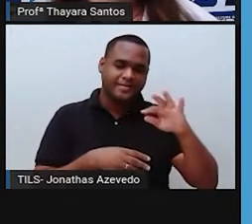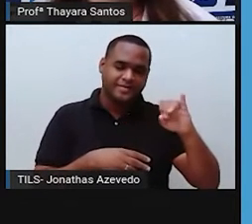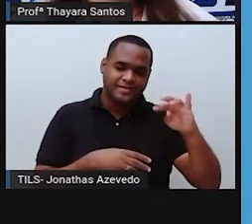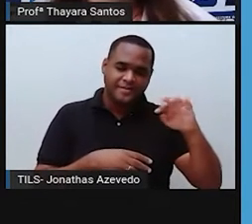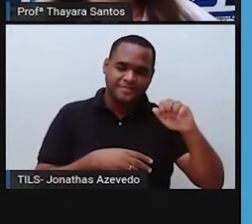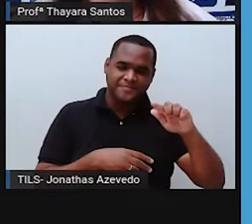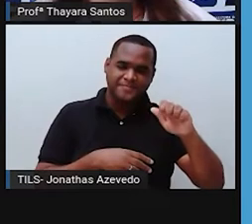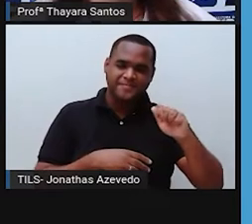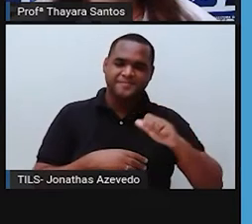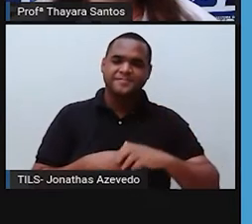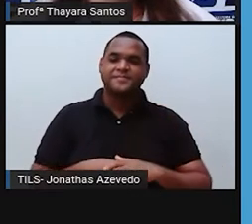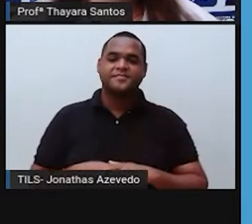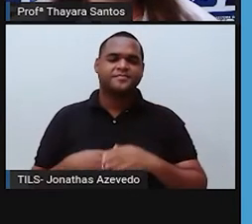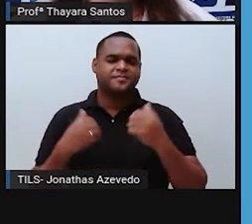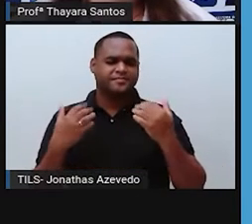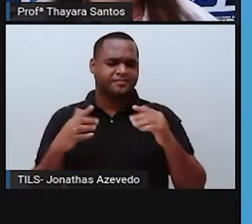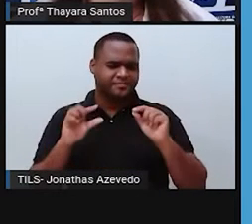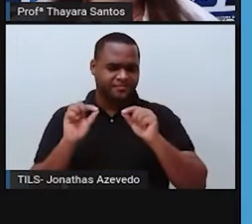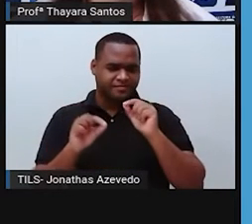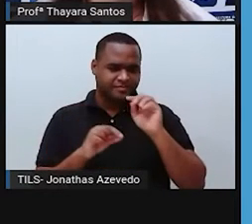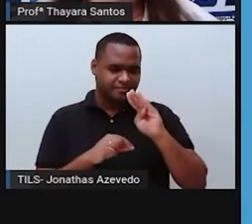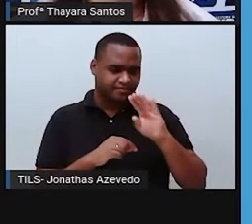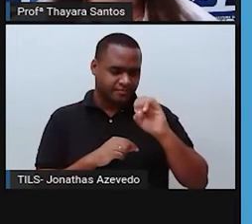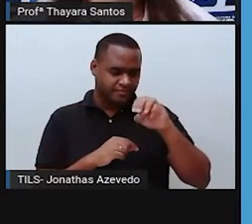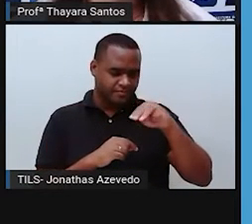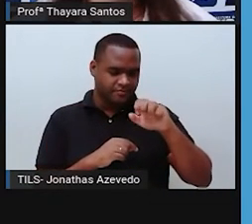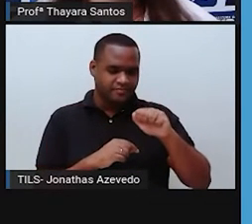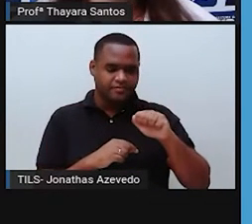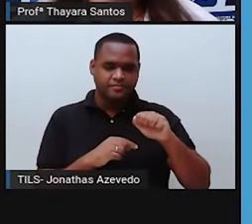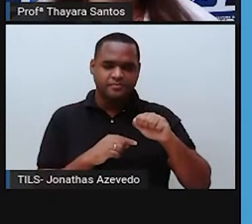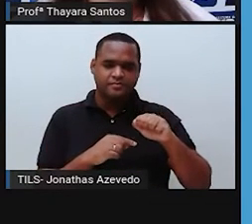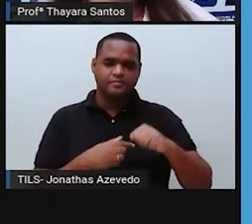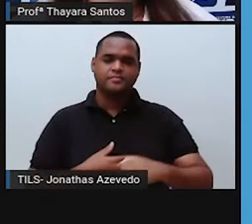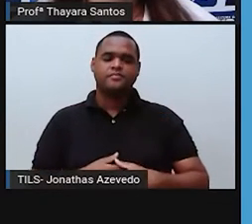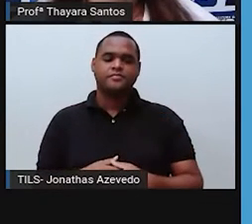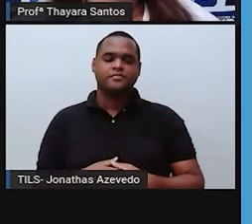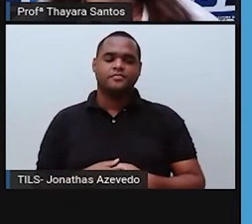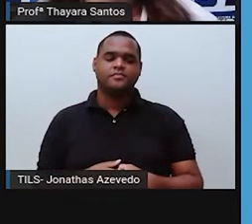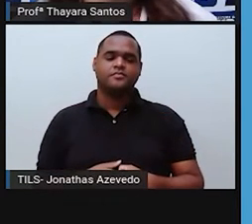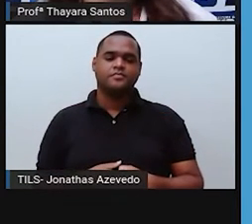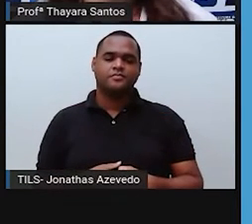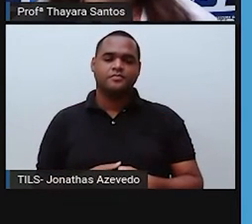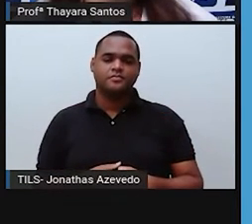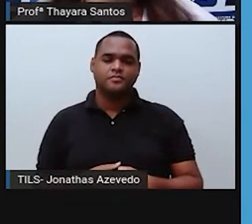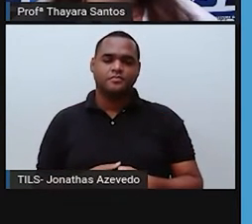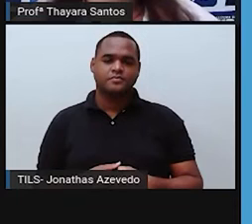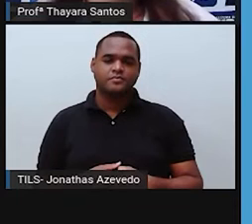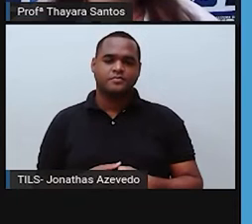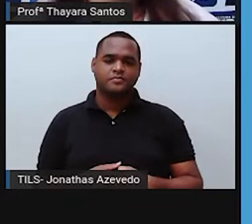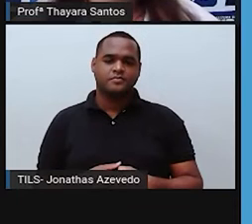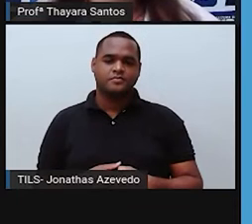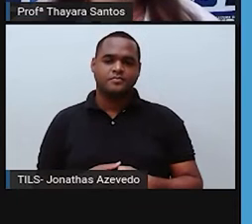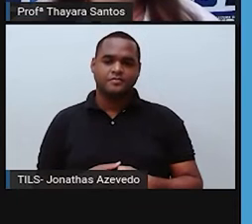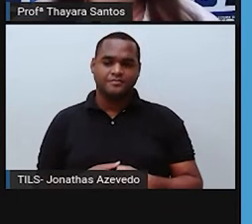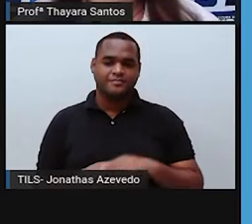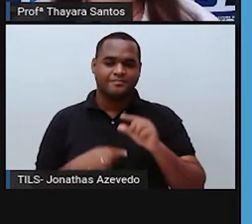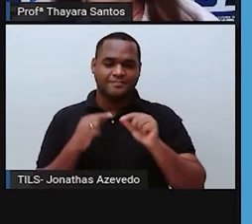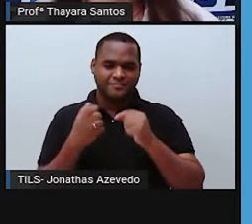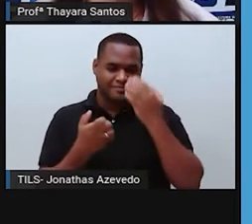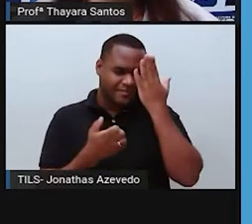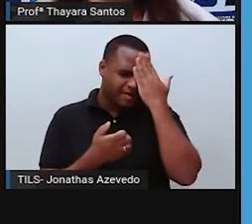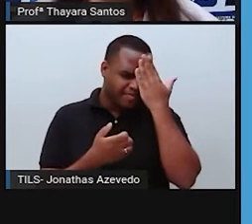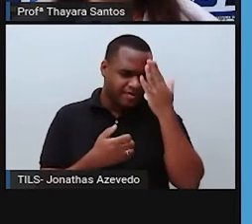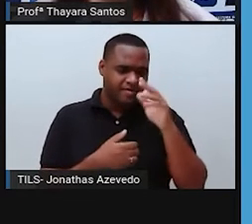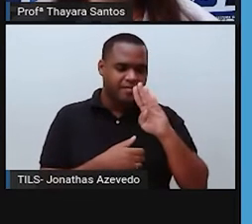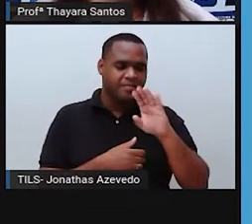Primeiro, vocês lá do outro lado sabem o que quer dizer essa palavrinha bioma? Alguém sabe o que é um bioma? Me contem aí. Vocês